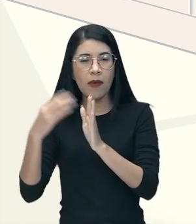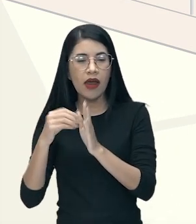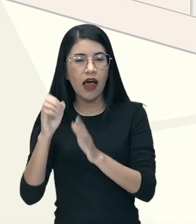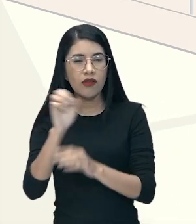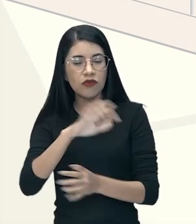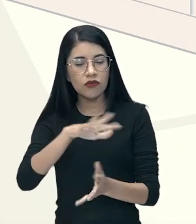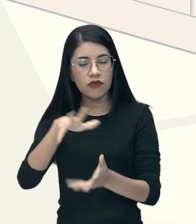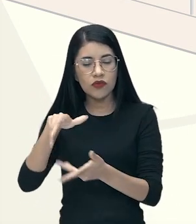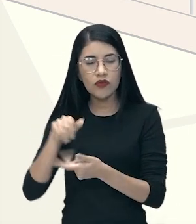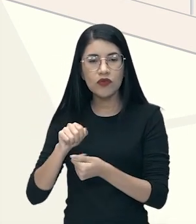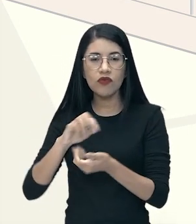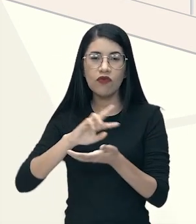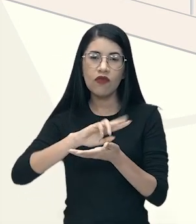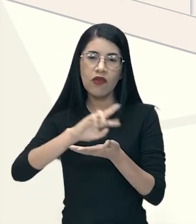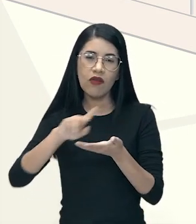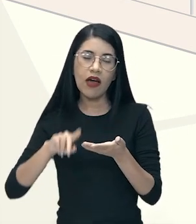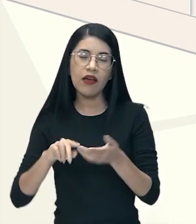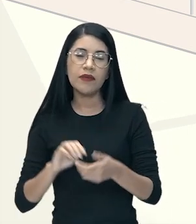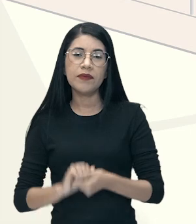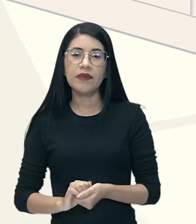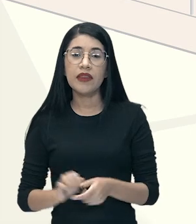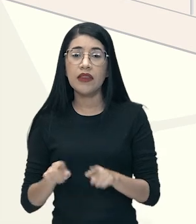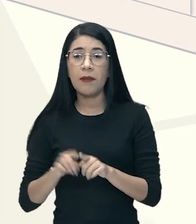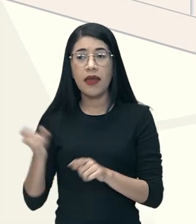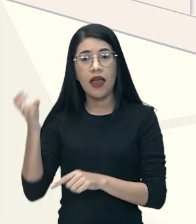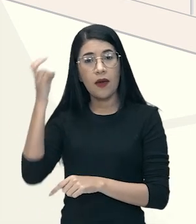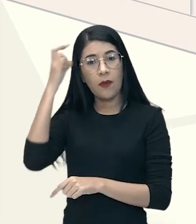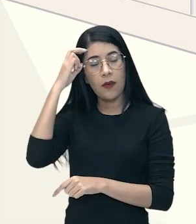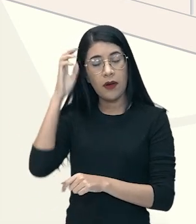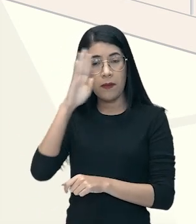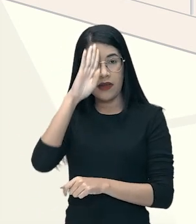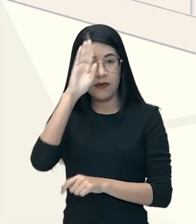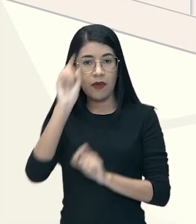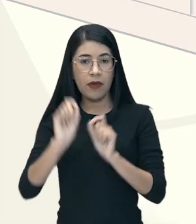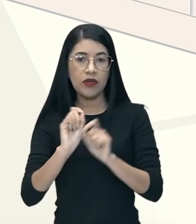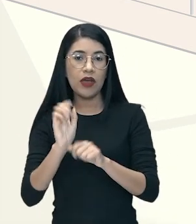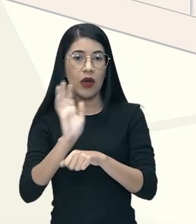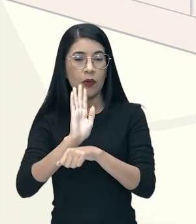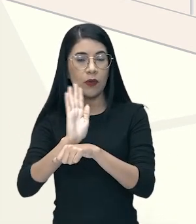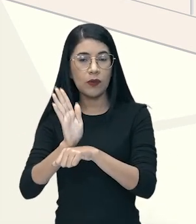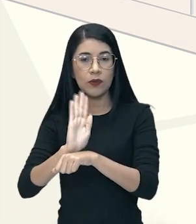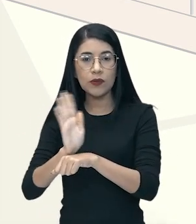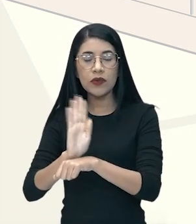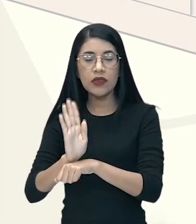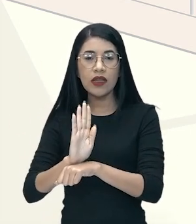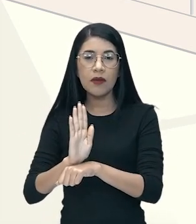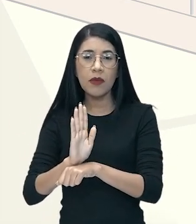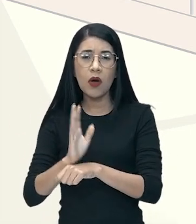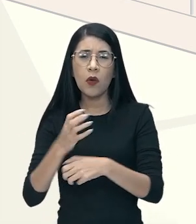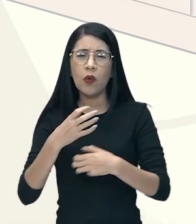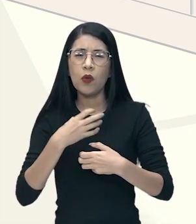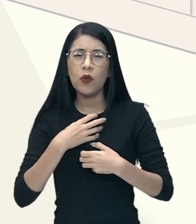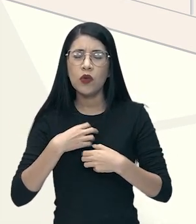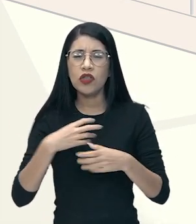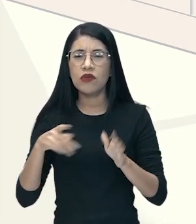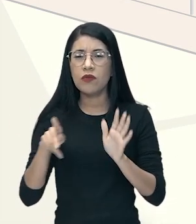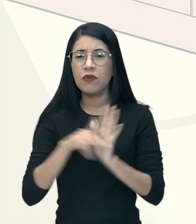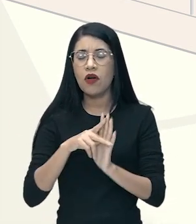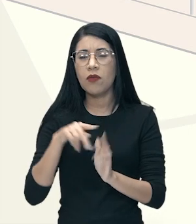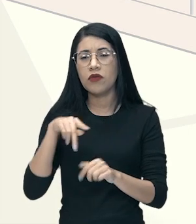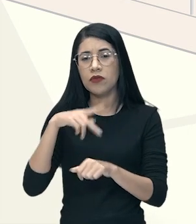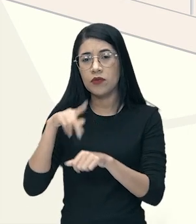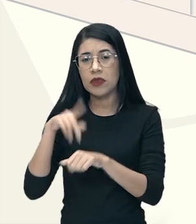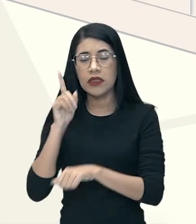da indústria cultural. Eu estou falando, sobretudo, do cinema, galera. O jeito de viver norte-americano era